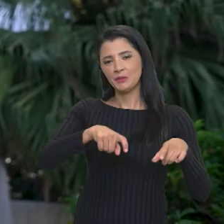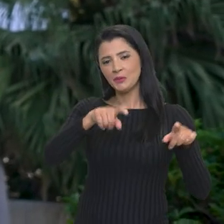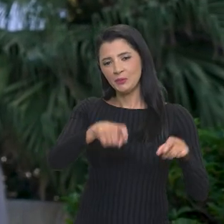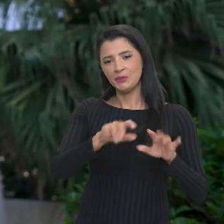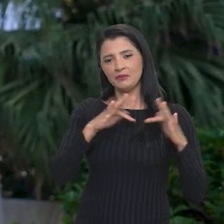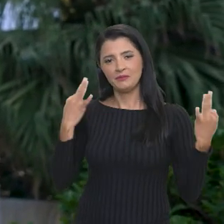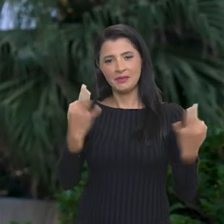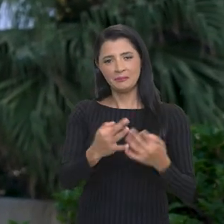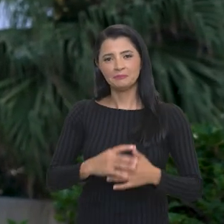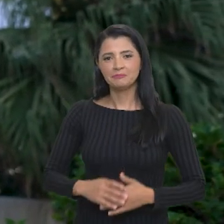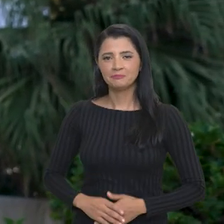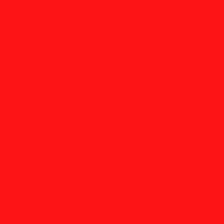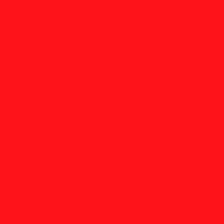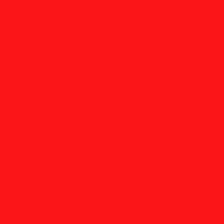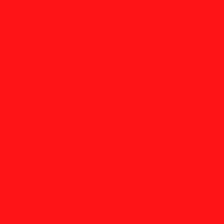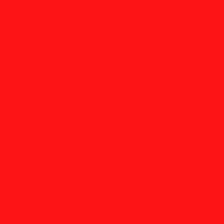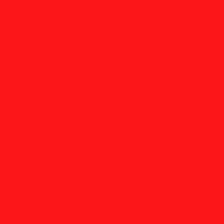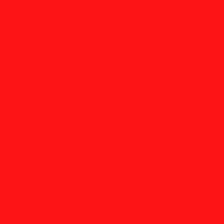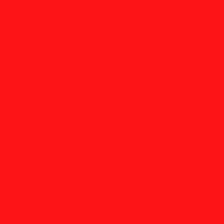setor da agricultura familiar.